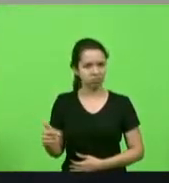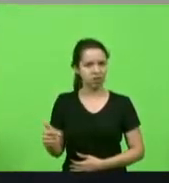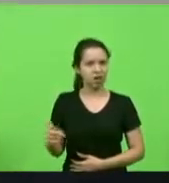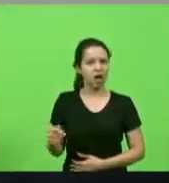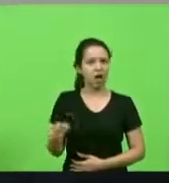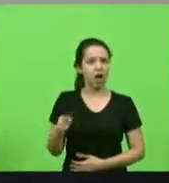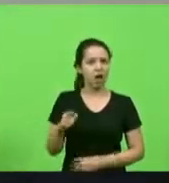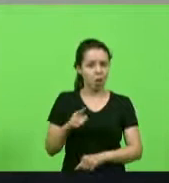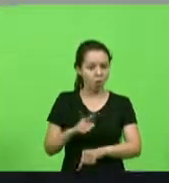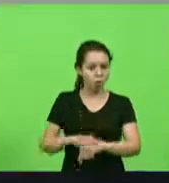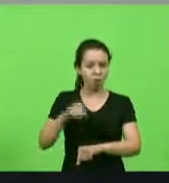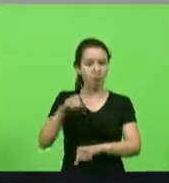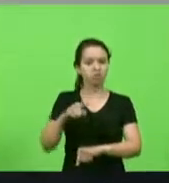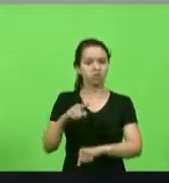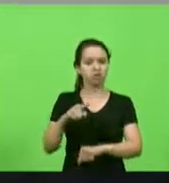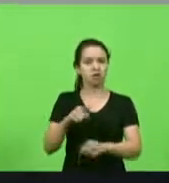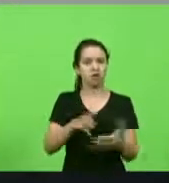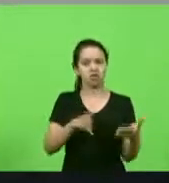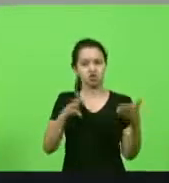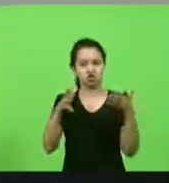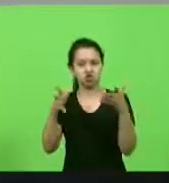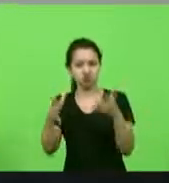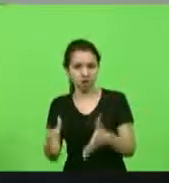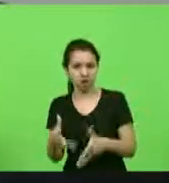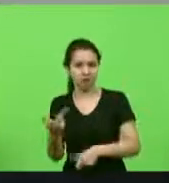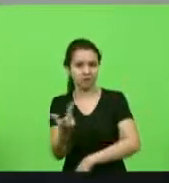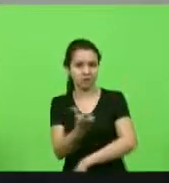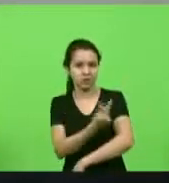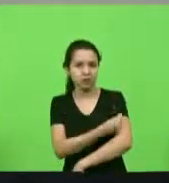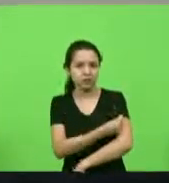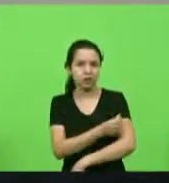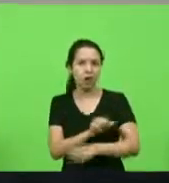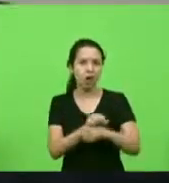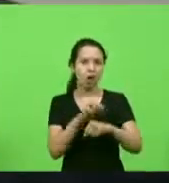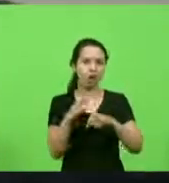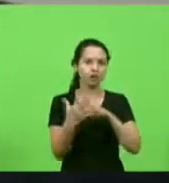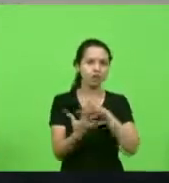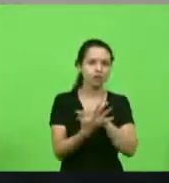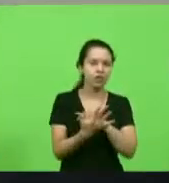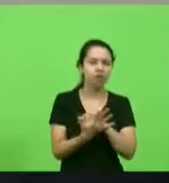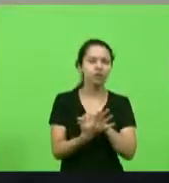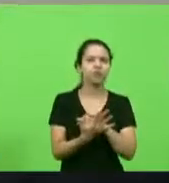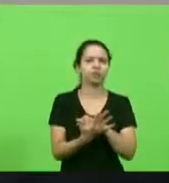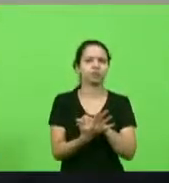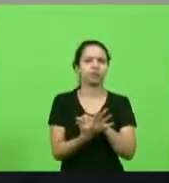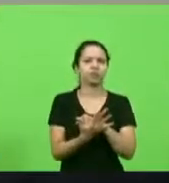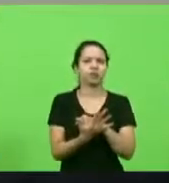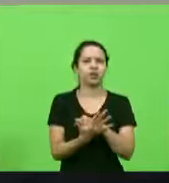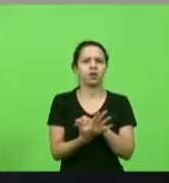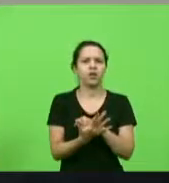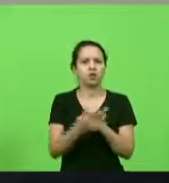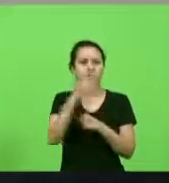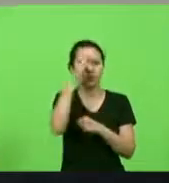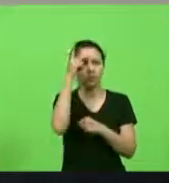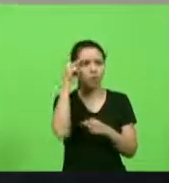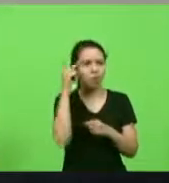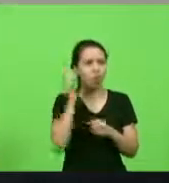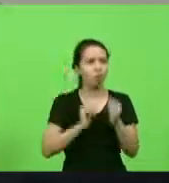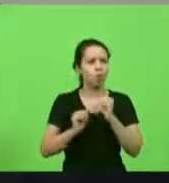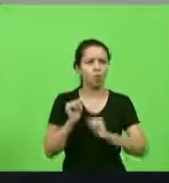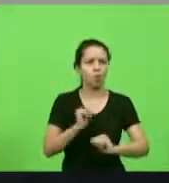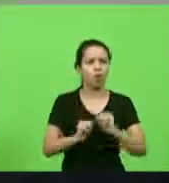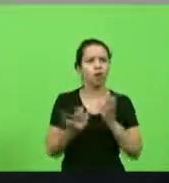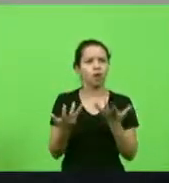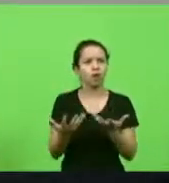vacina da covid tão esperada para as pessoas existem alguns agentes de saúde